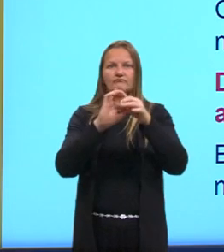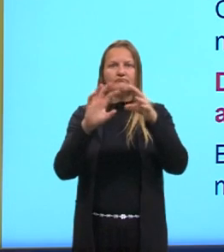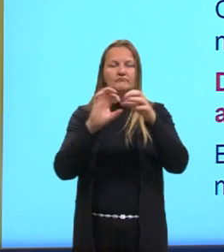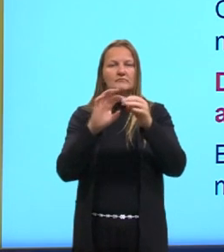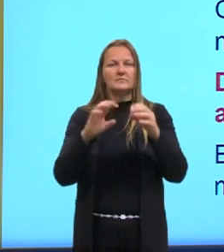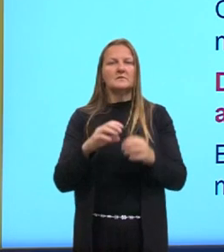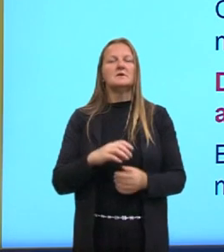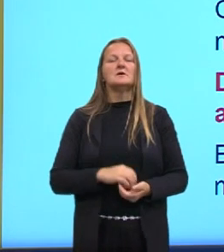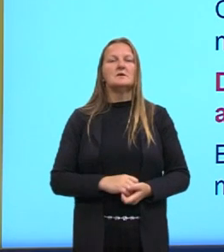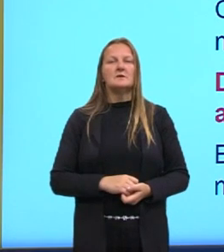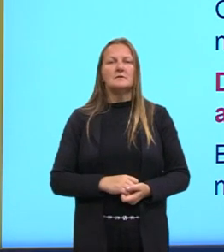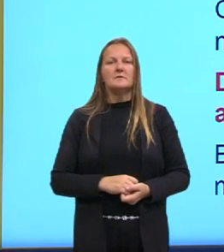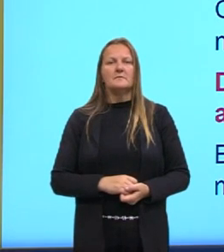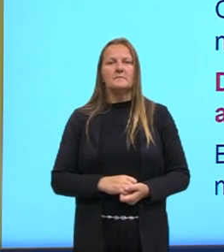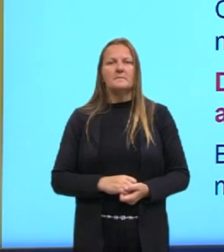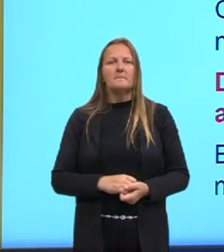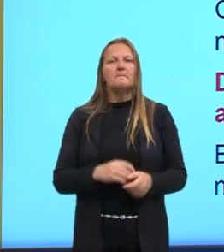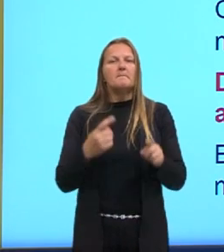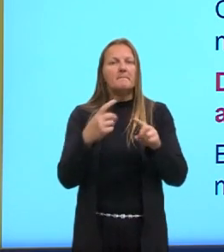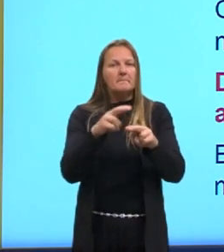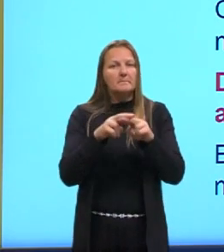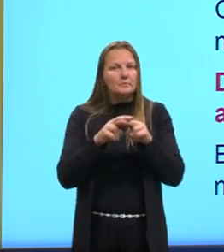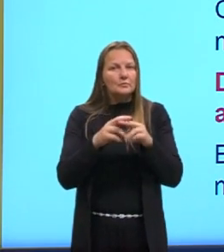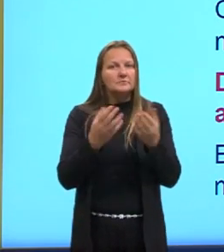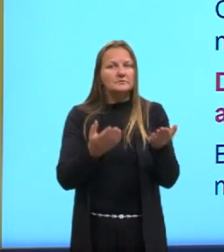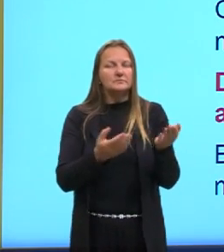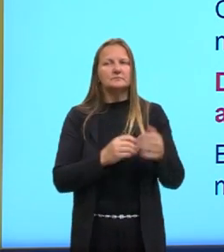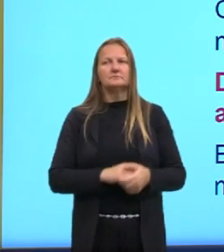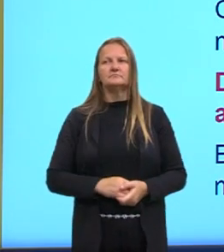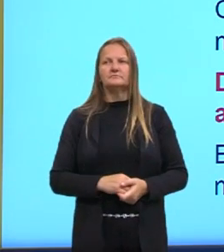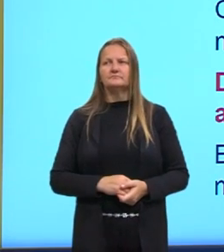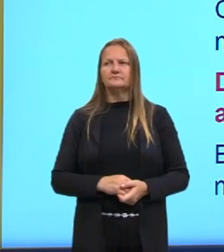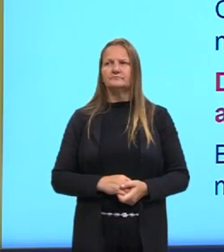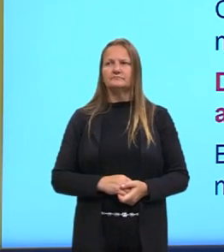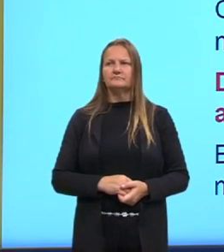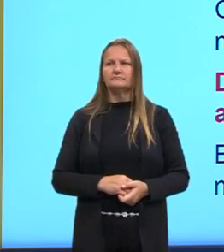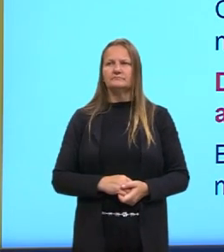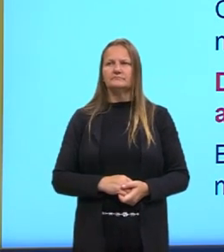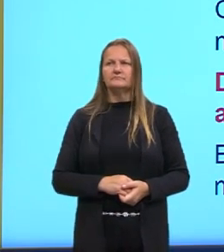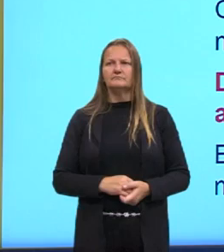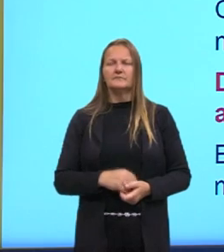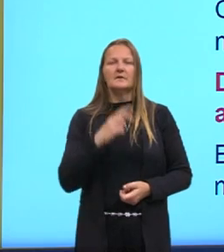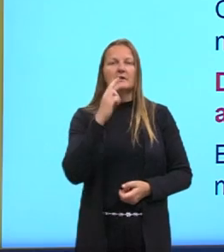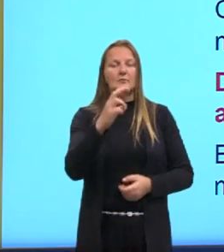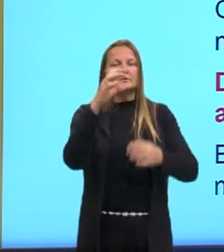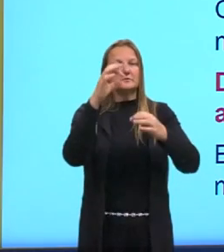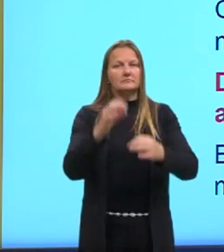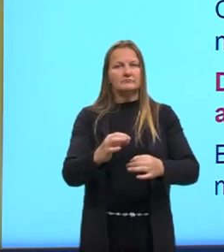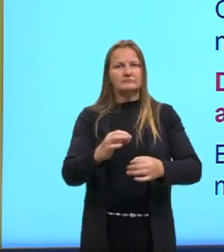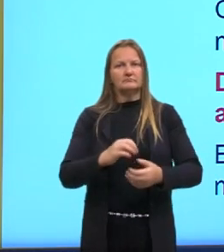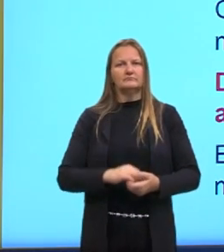quietinhas no canto delas, abaixo dos sedimentos. Certo? Então, essa é a resposta correta.